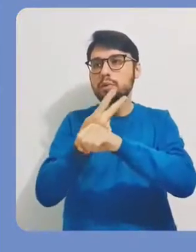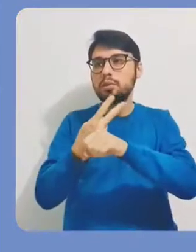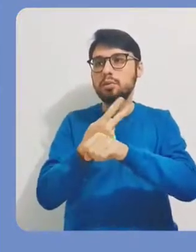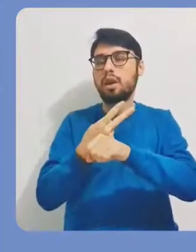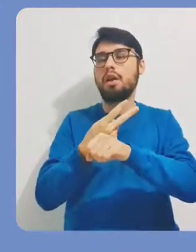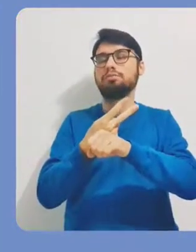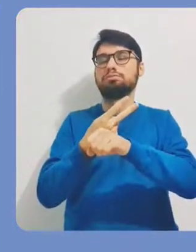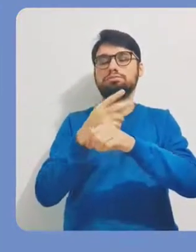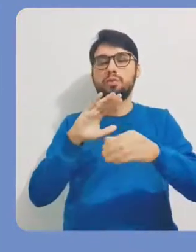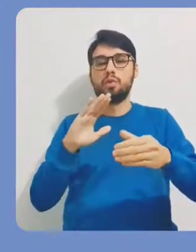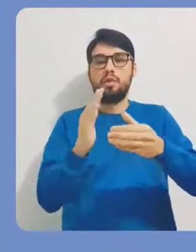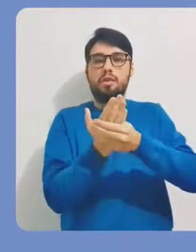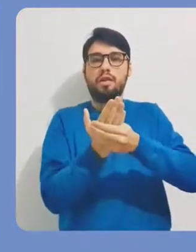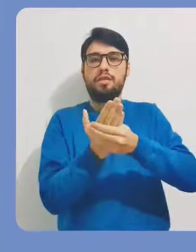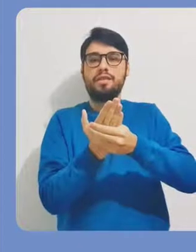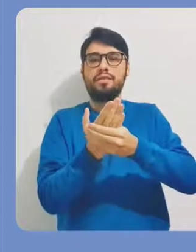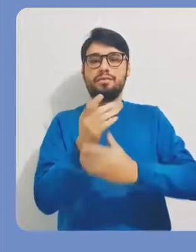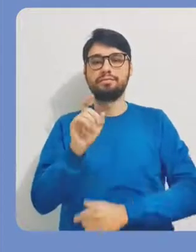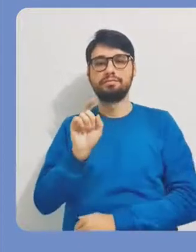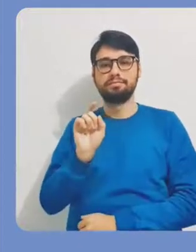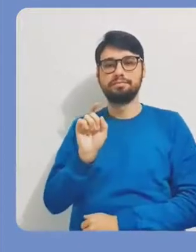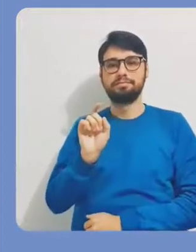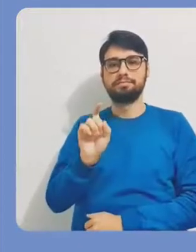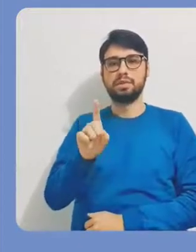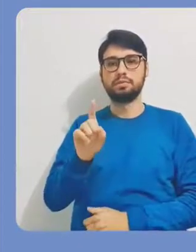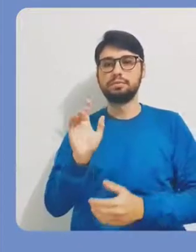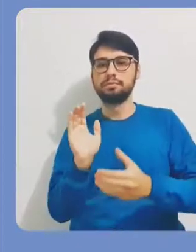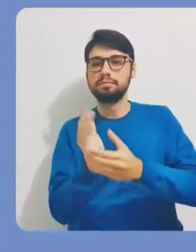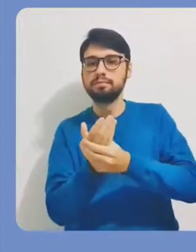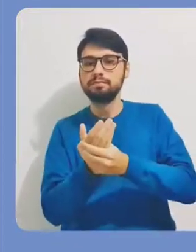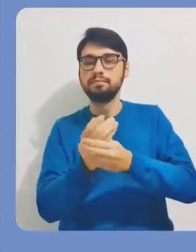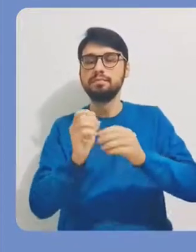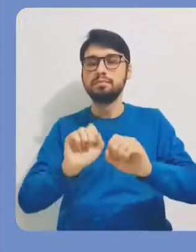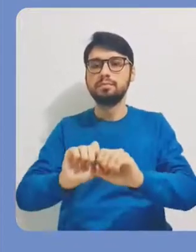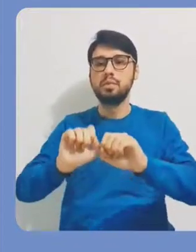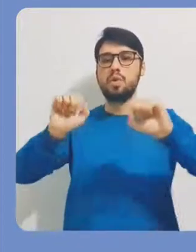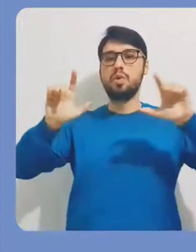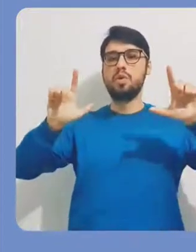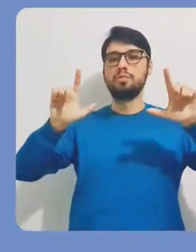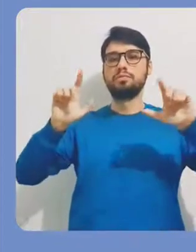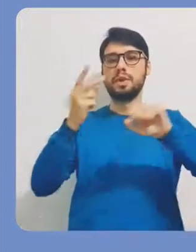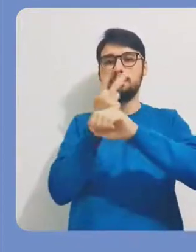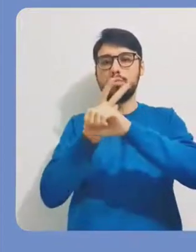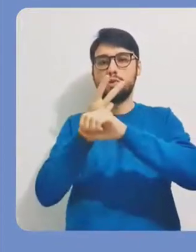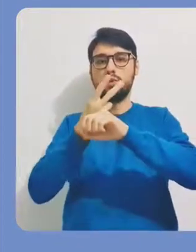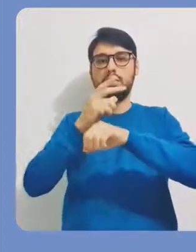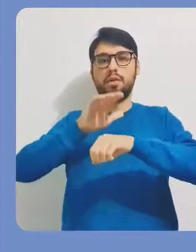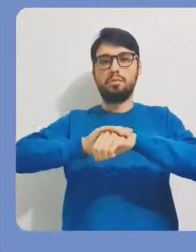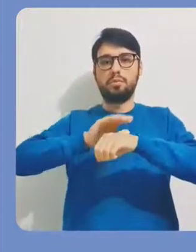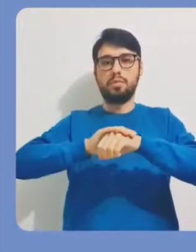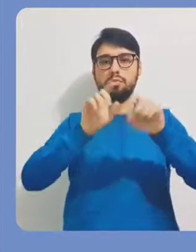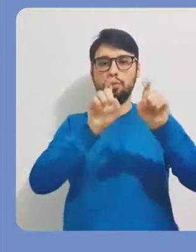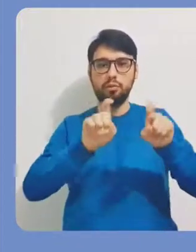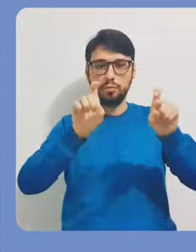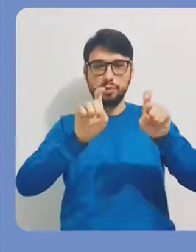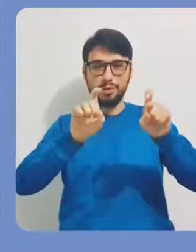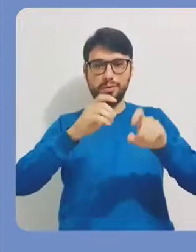caso aqui, eu não tenho nenhum item cadastrado na minha biblioteca. Então, eu preciso selecionar um arquivo.